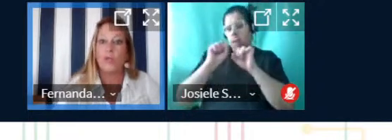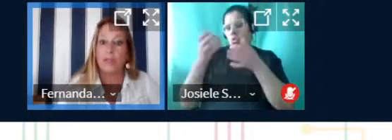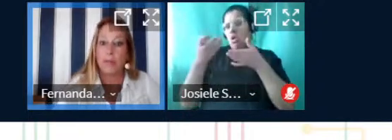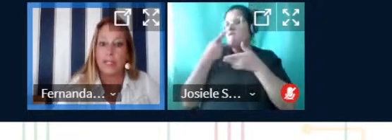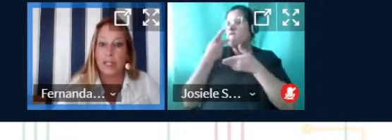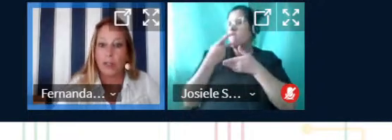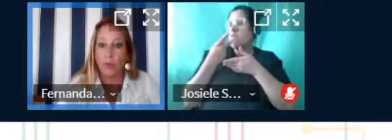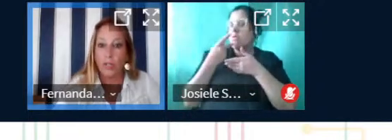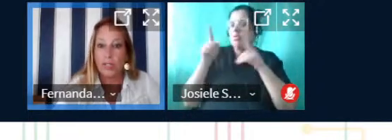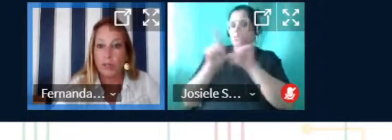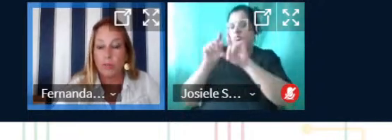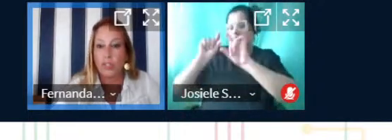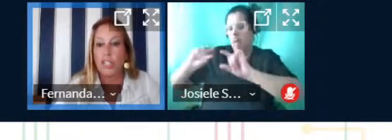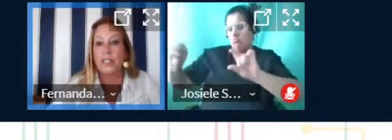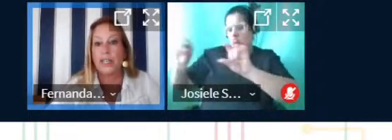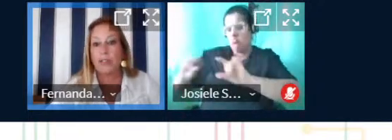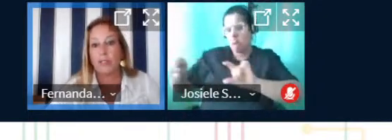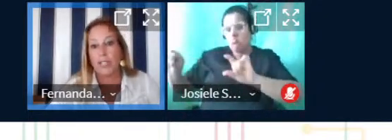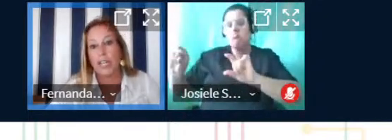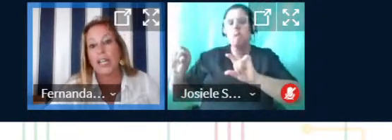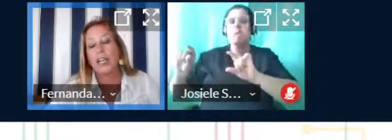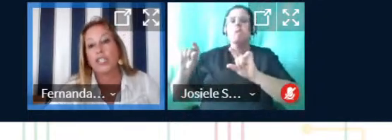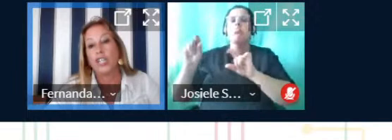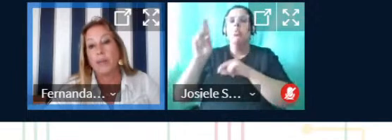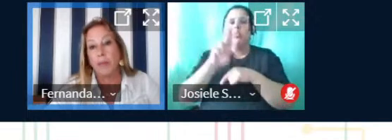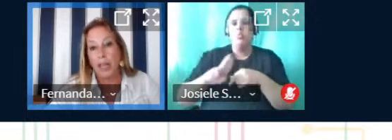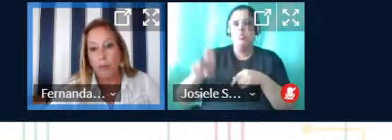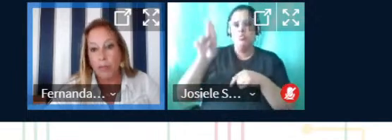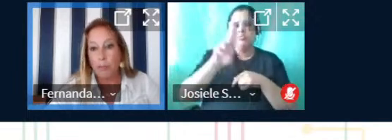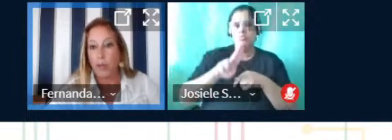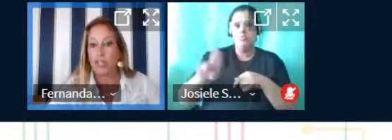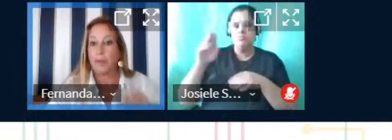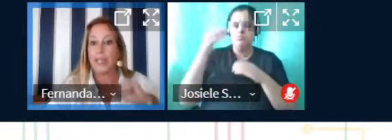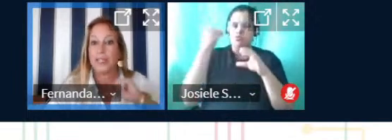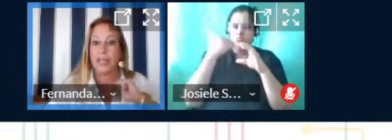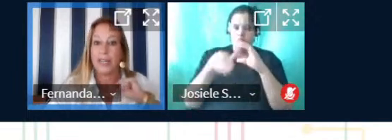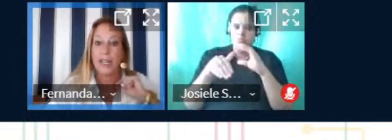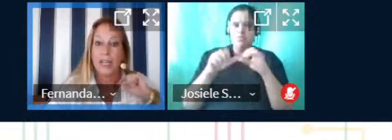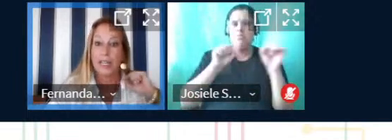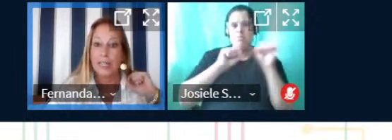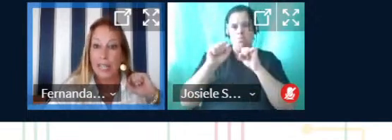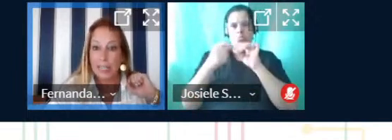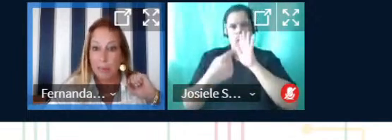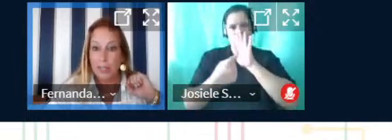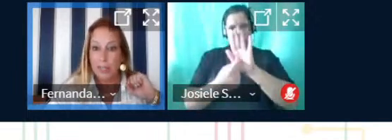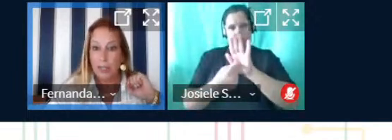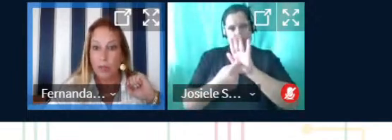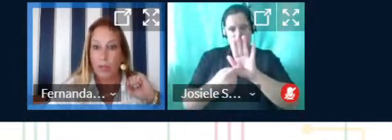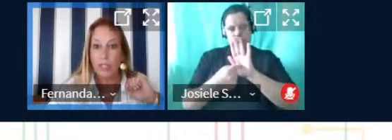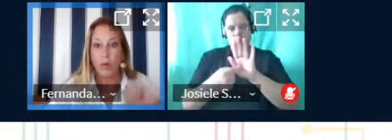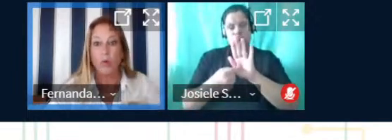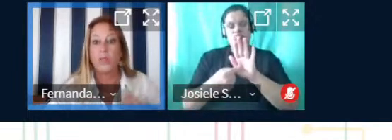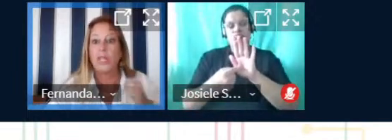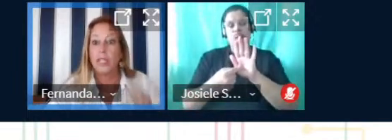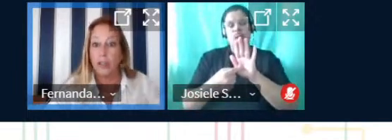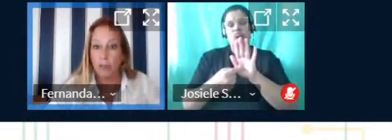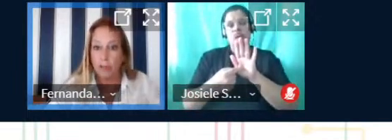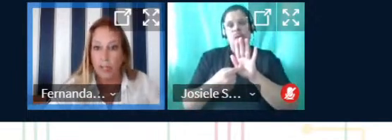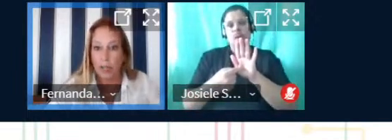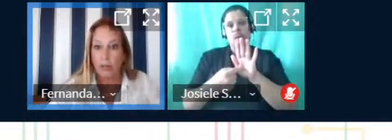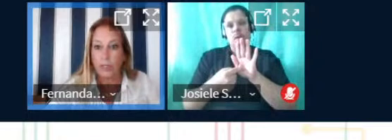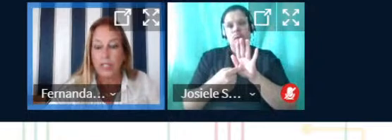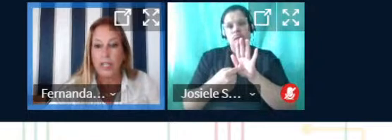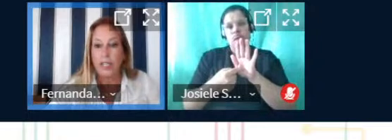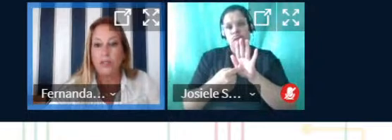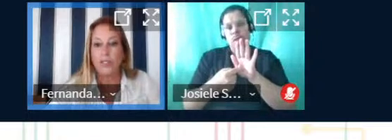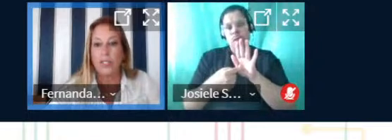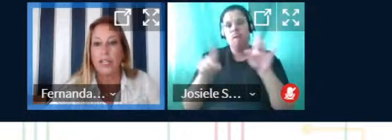com os apresentadores, utilizando de e-mail que pode aparecer nas apresentações, ou, se não